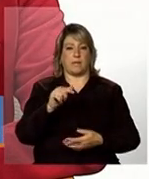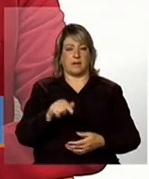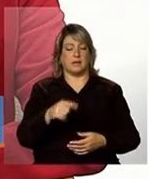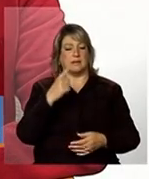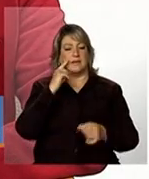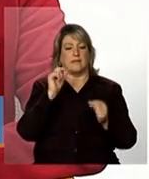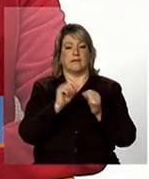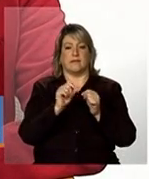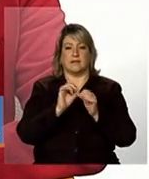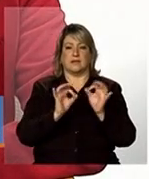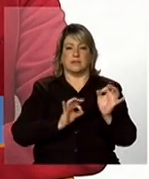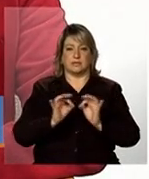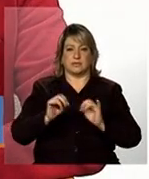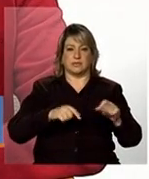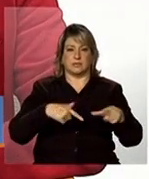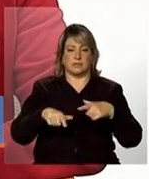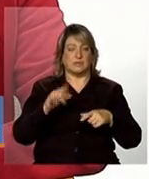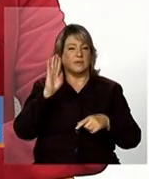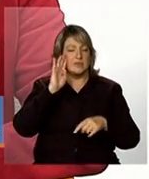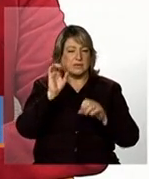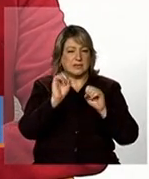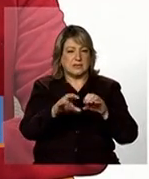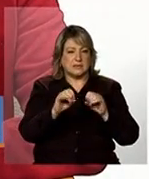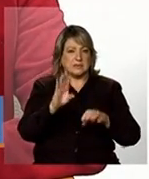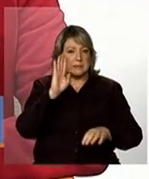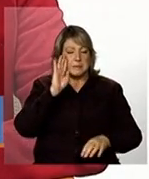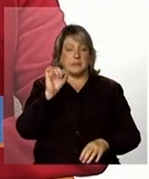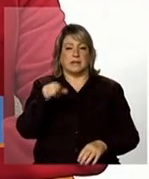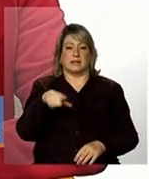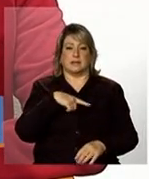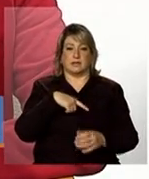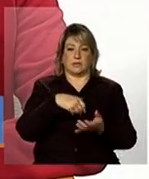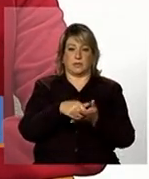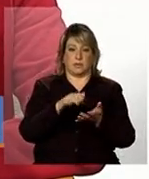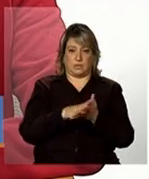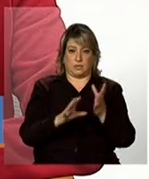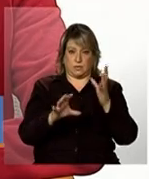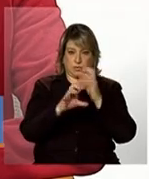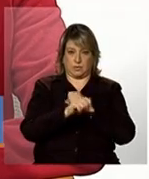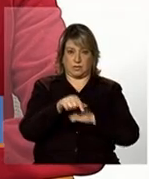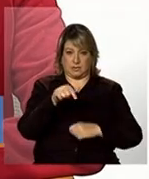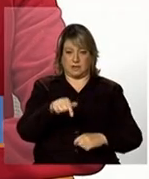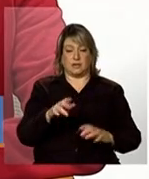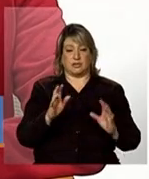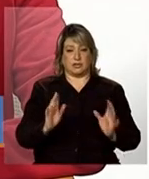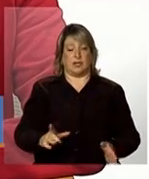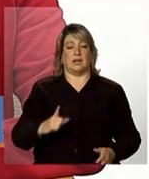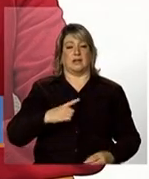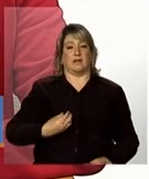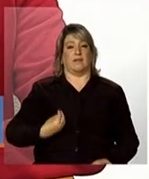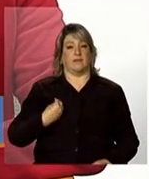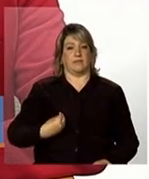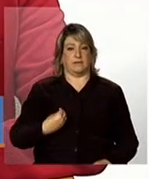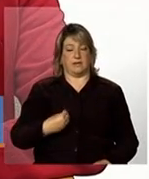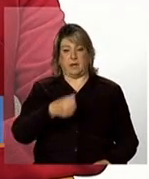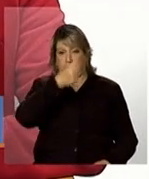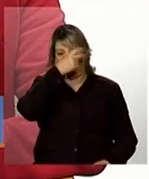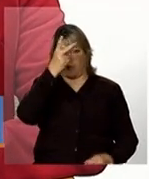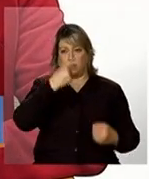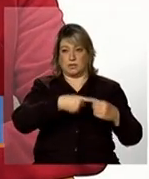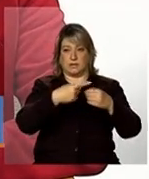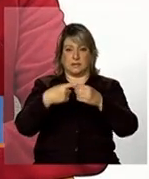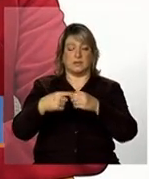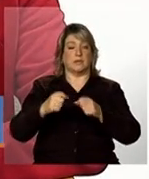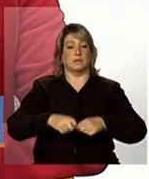operacional para orientar principalmente que o registro desse acompanhamento que já é realizado no âmbito dos municípios ele